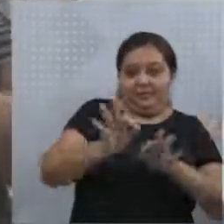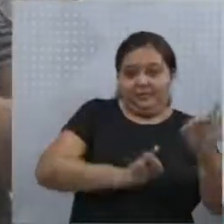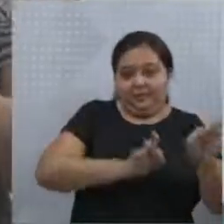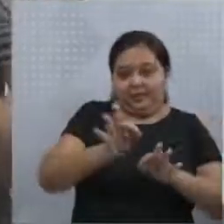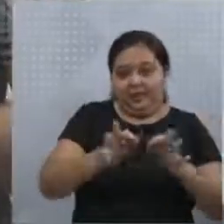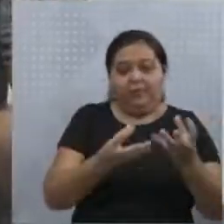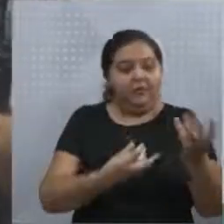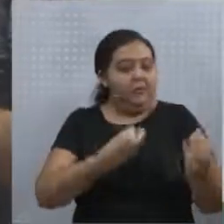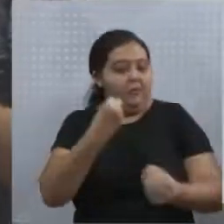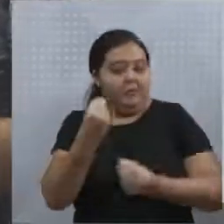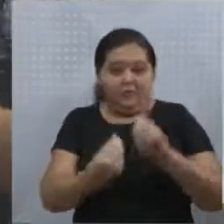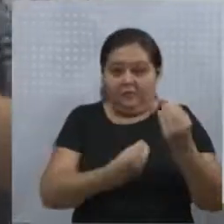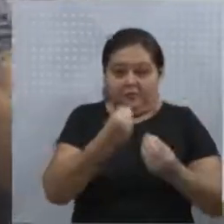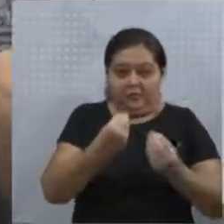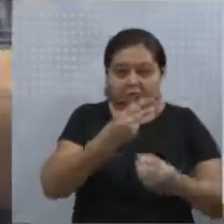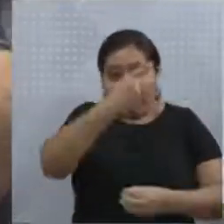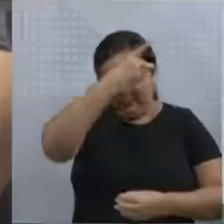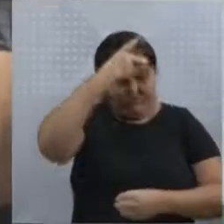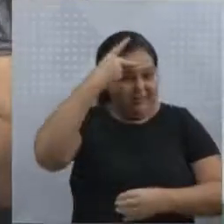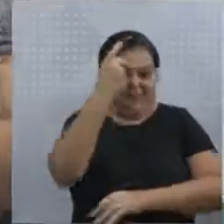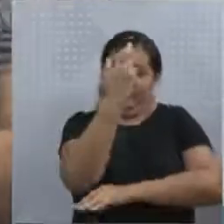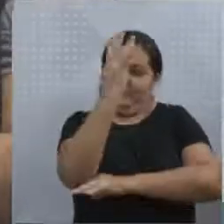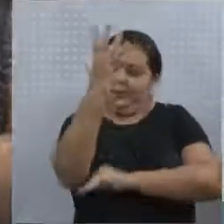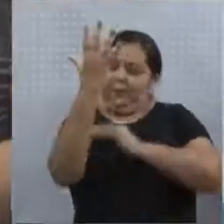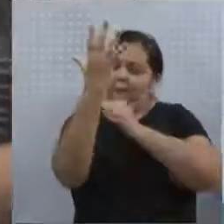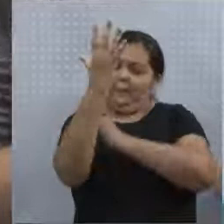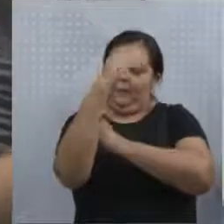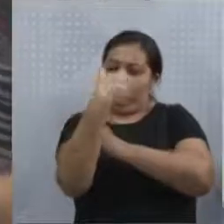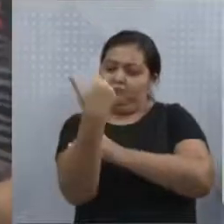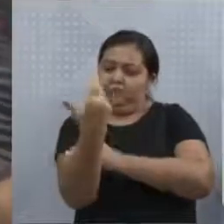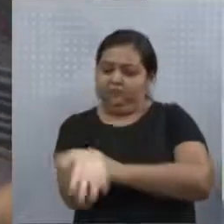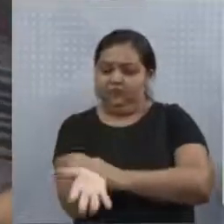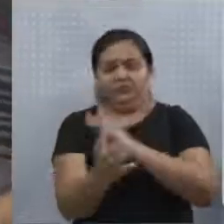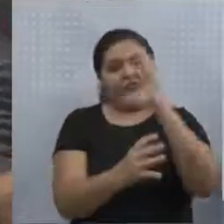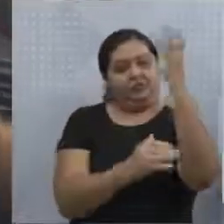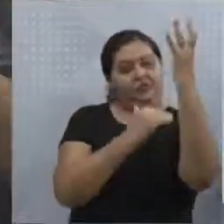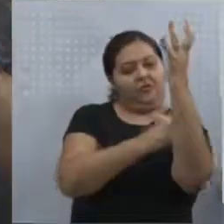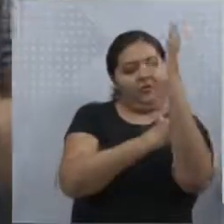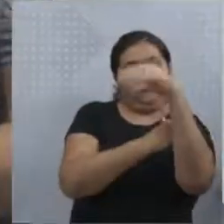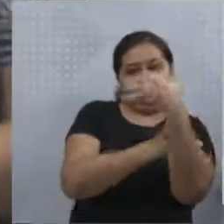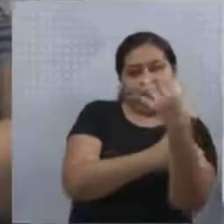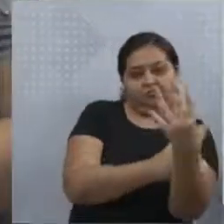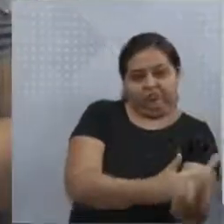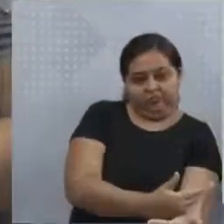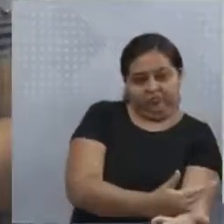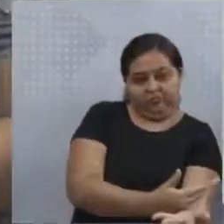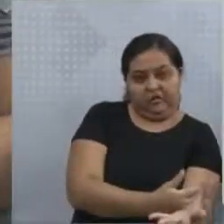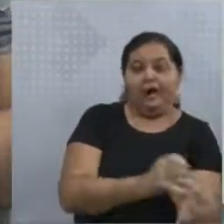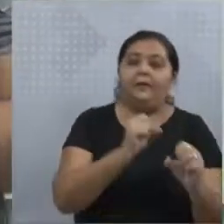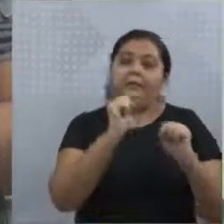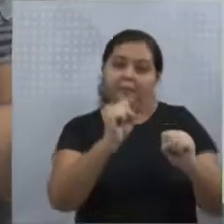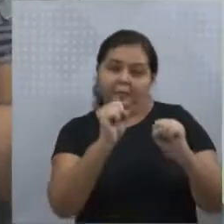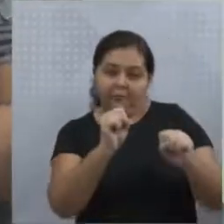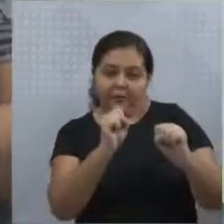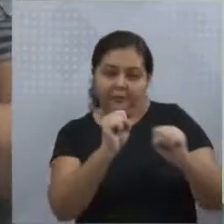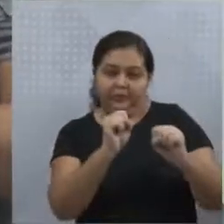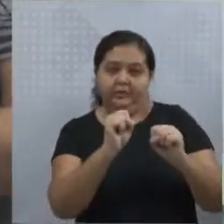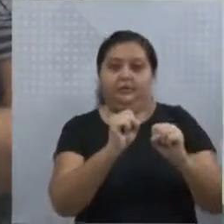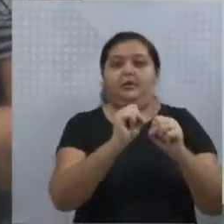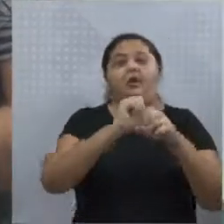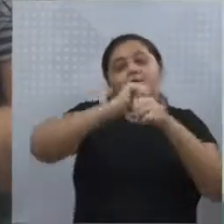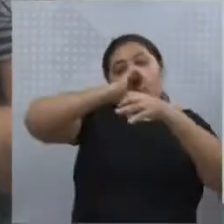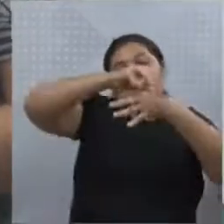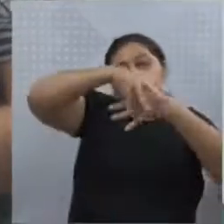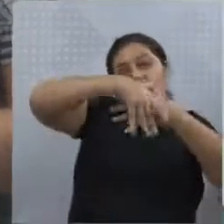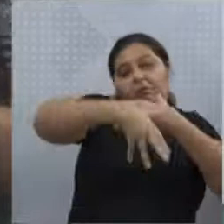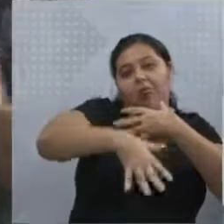antrópica, quando o homem promove o desmatamento numa área de barreira, que pode acentuar o processo erosivo e promover o